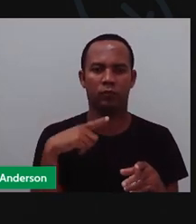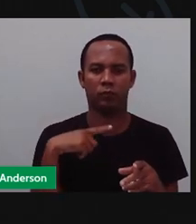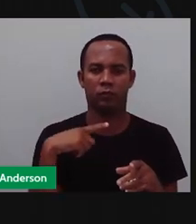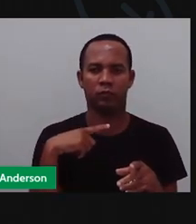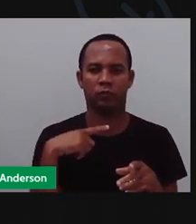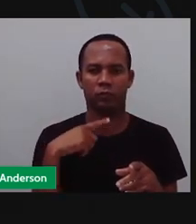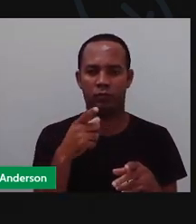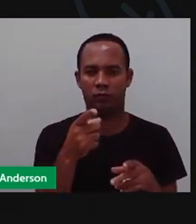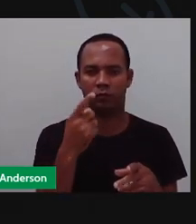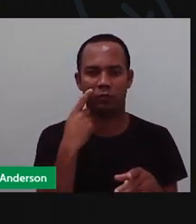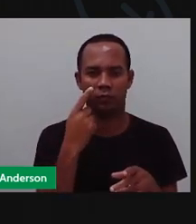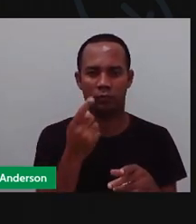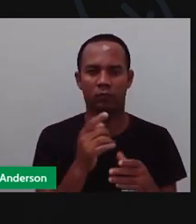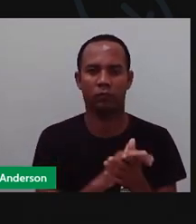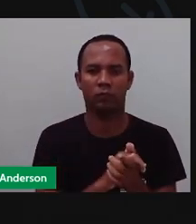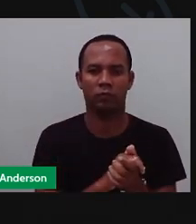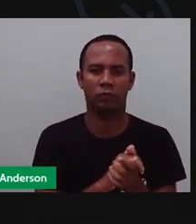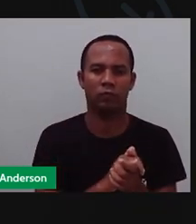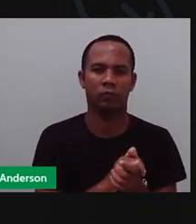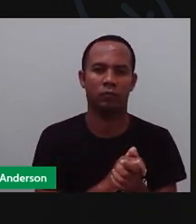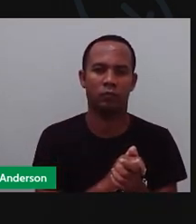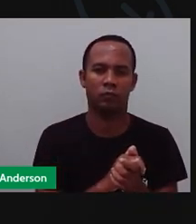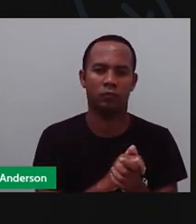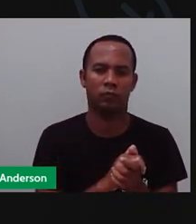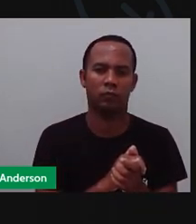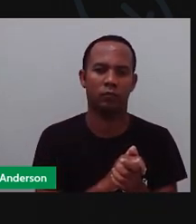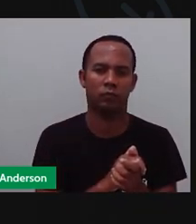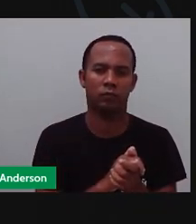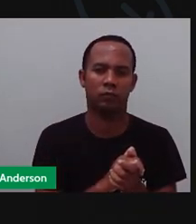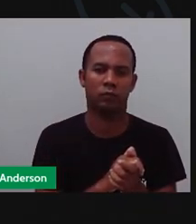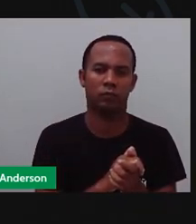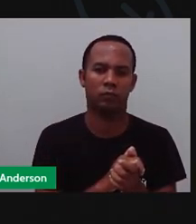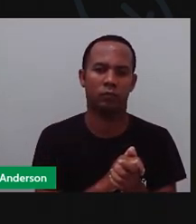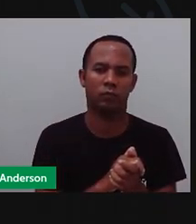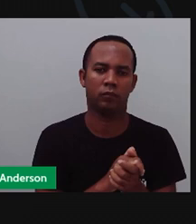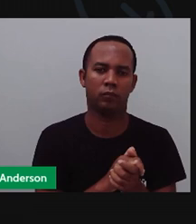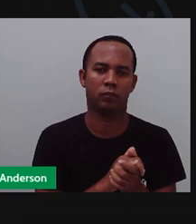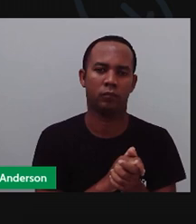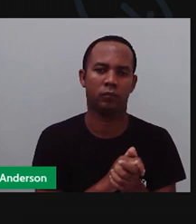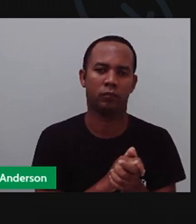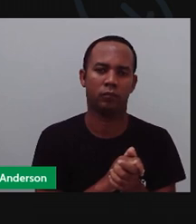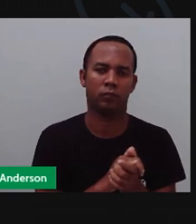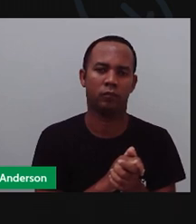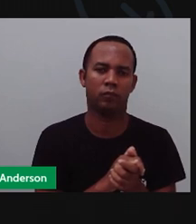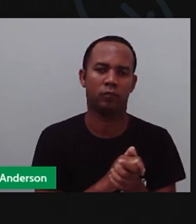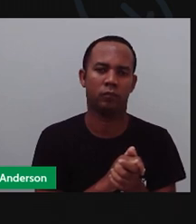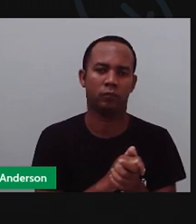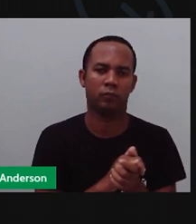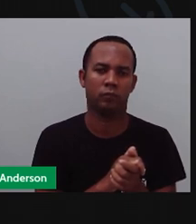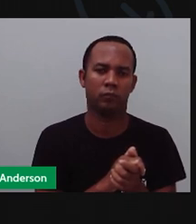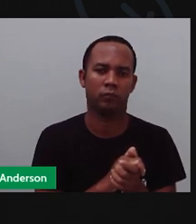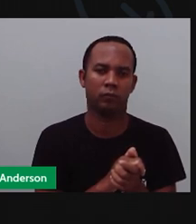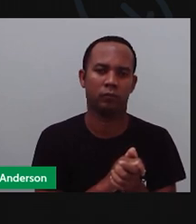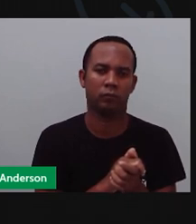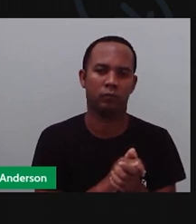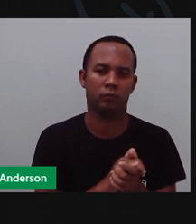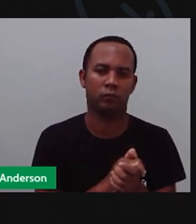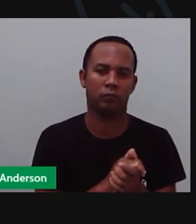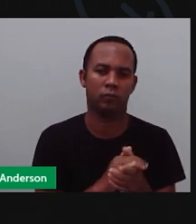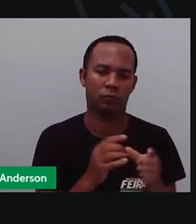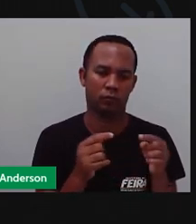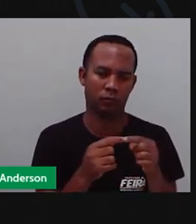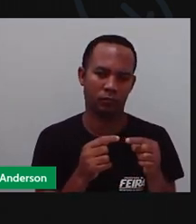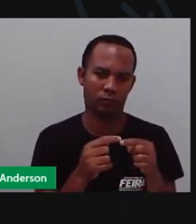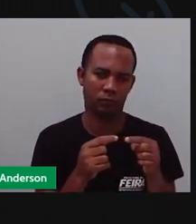Né, esse aqui. E aí, ele vem dividido assim, às vezes, né, e aí, cada partezinha dessa aqui é pintada de uma cor